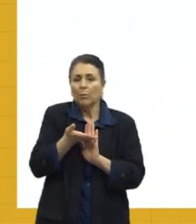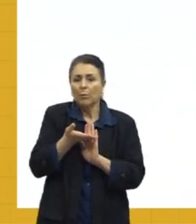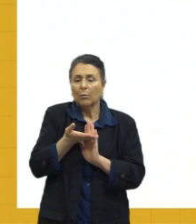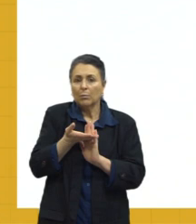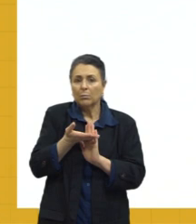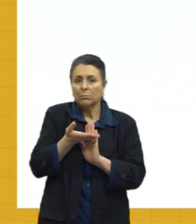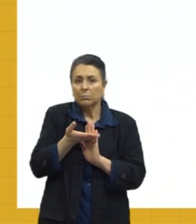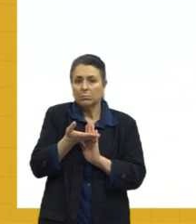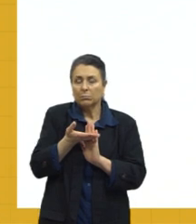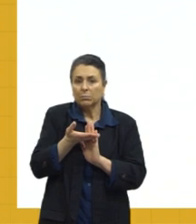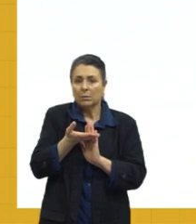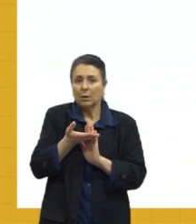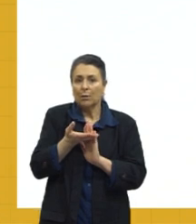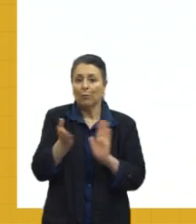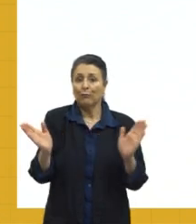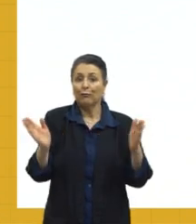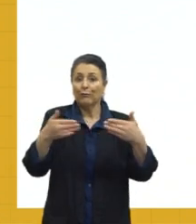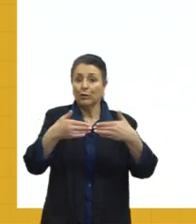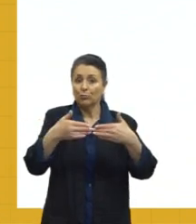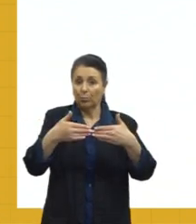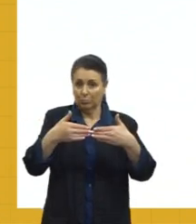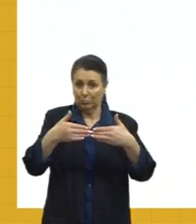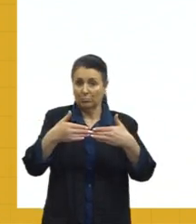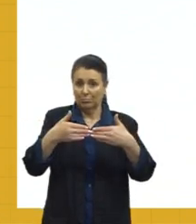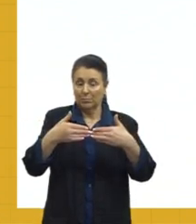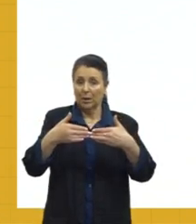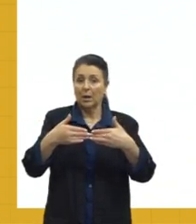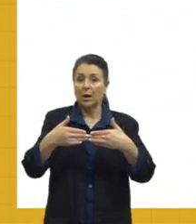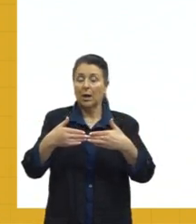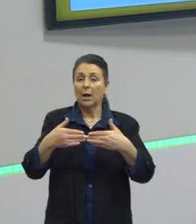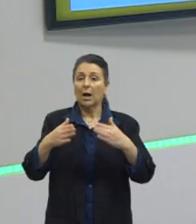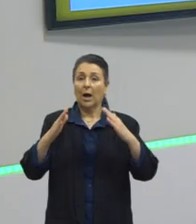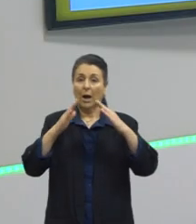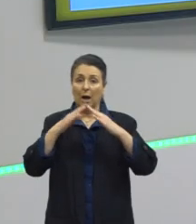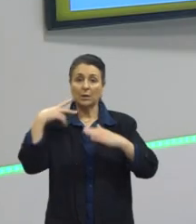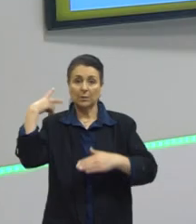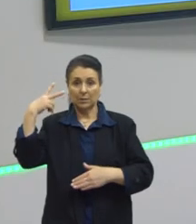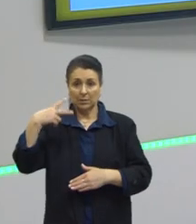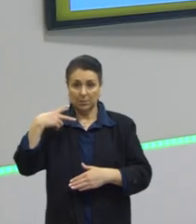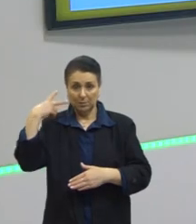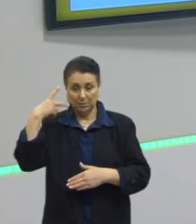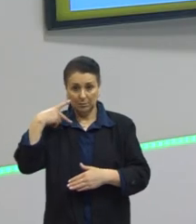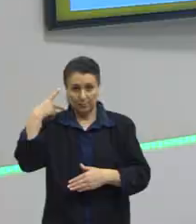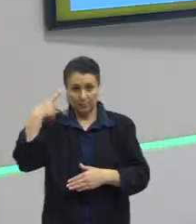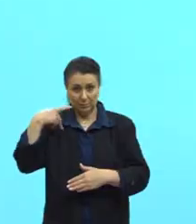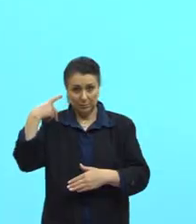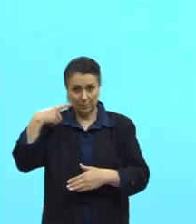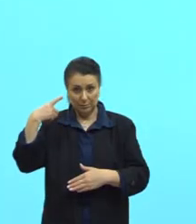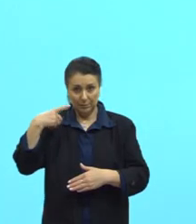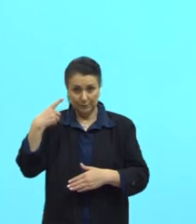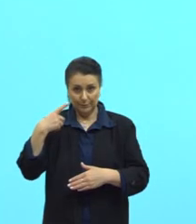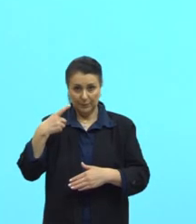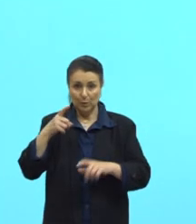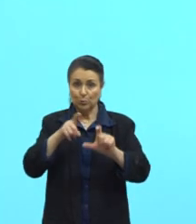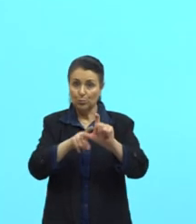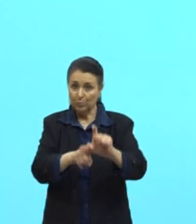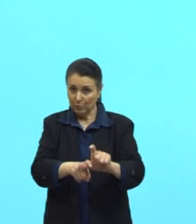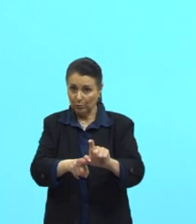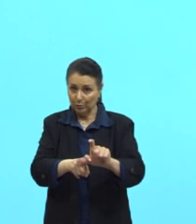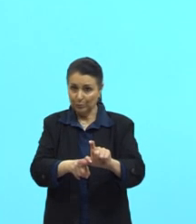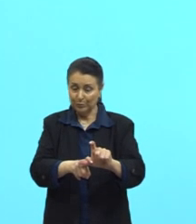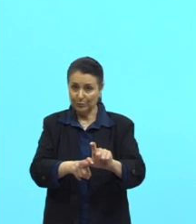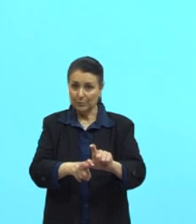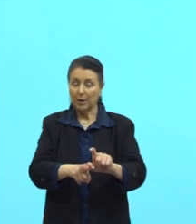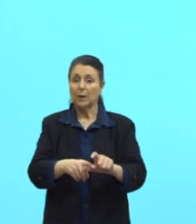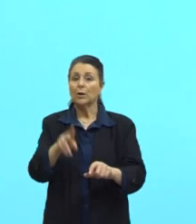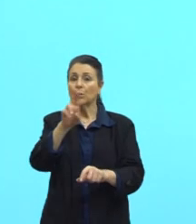dissolver o Congresso, né, tentou, então, suspender por um ano e nomear o vice-presidente sobre esse argumento de